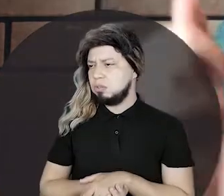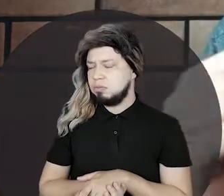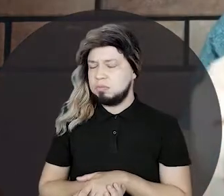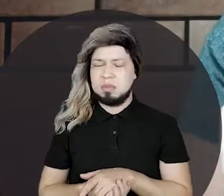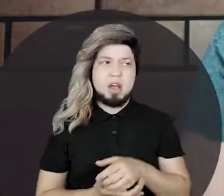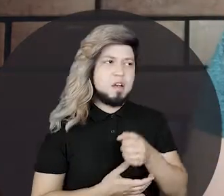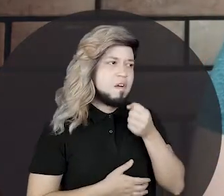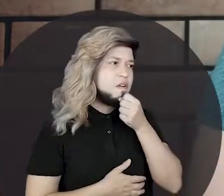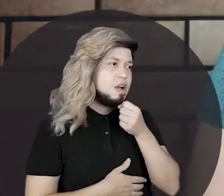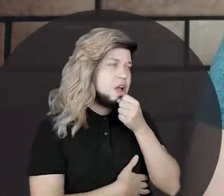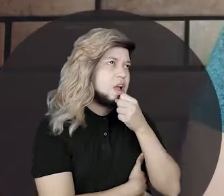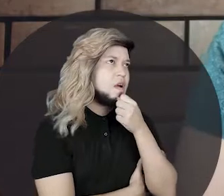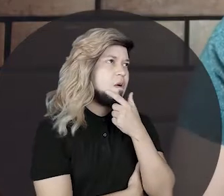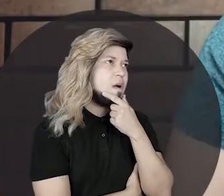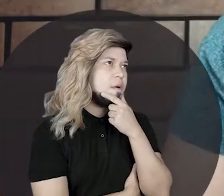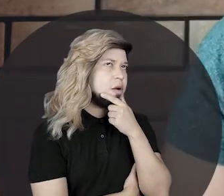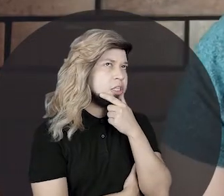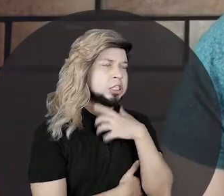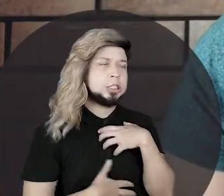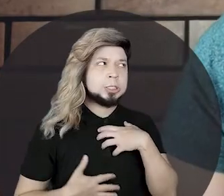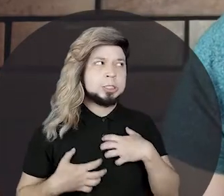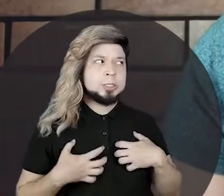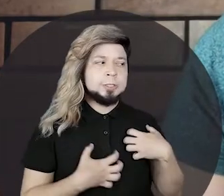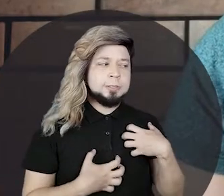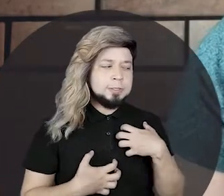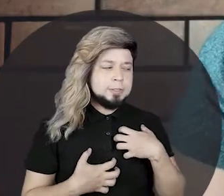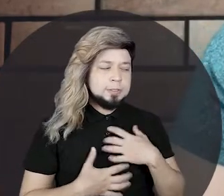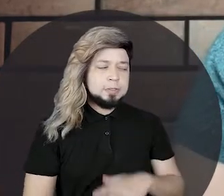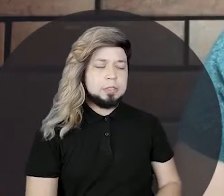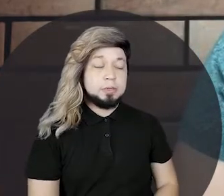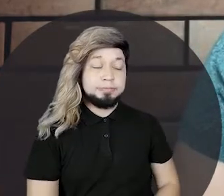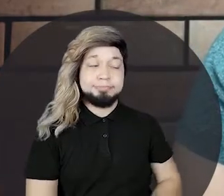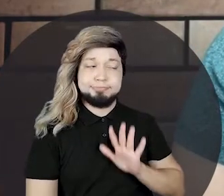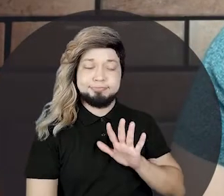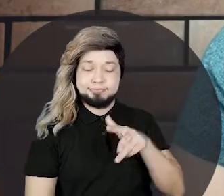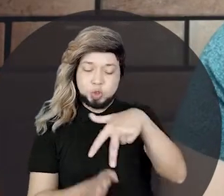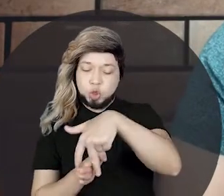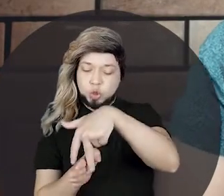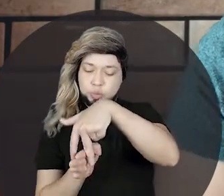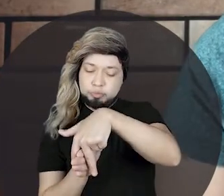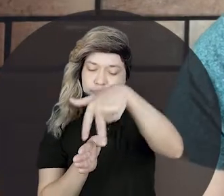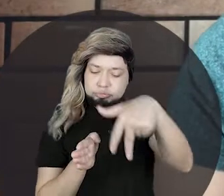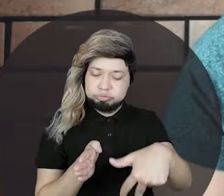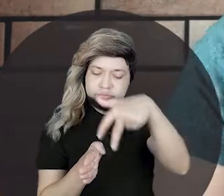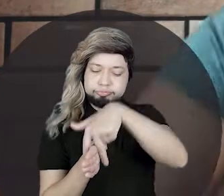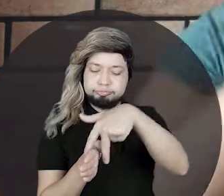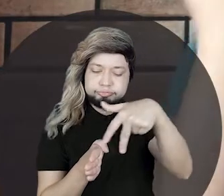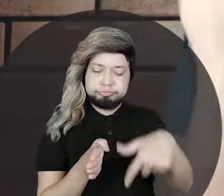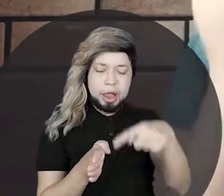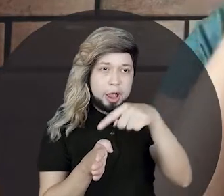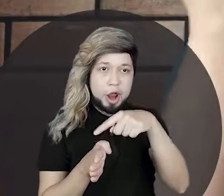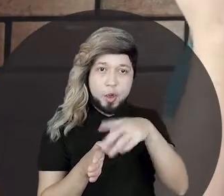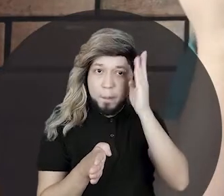animal e tudo, velho. Ela tava ficando com raiva. E disse, meu filho, vamos descer e vamos